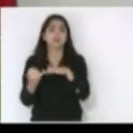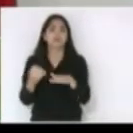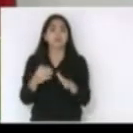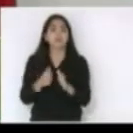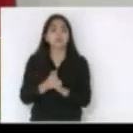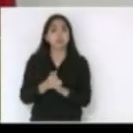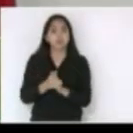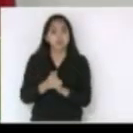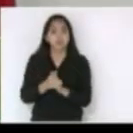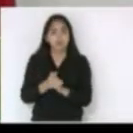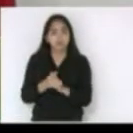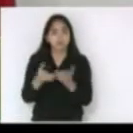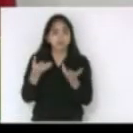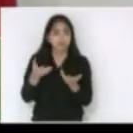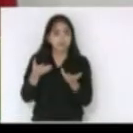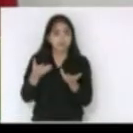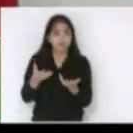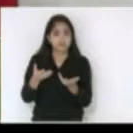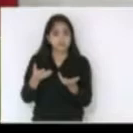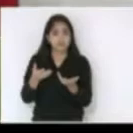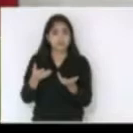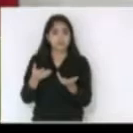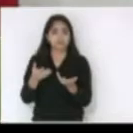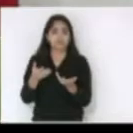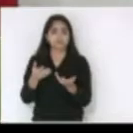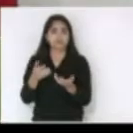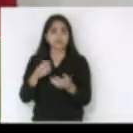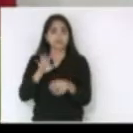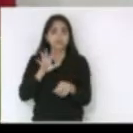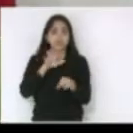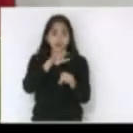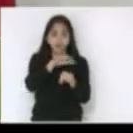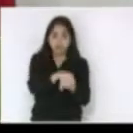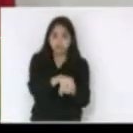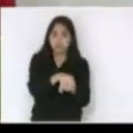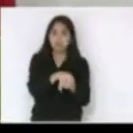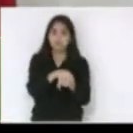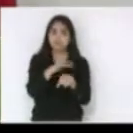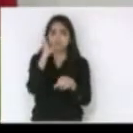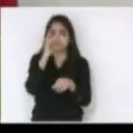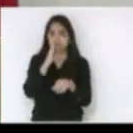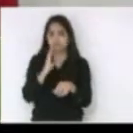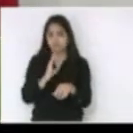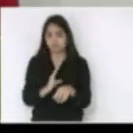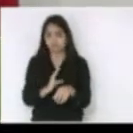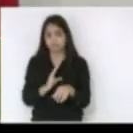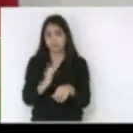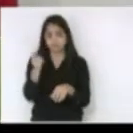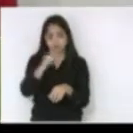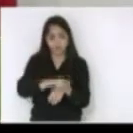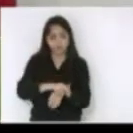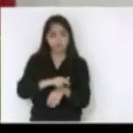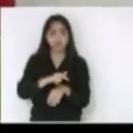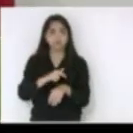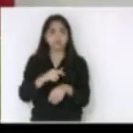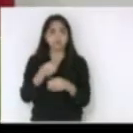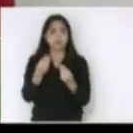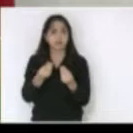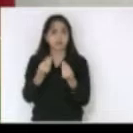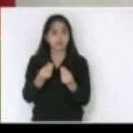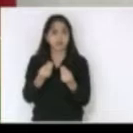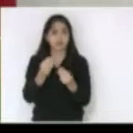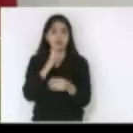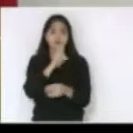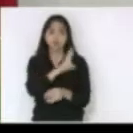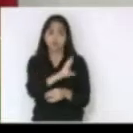caminho para uma recolonização do Brasil sem sombra de dúvidas não tem como ter um